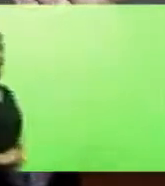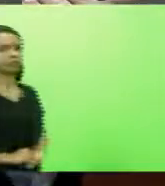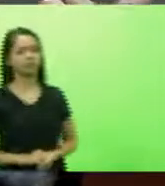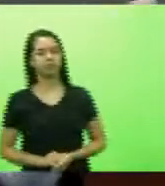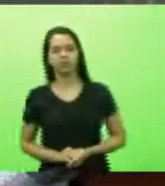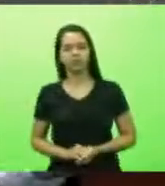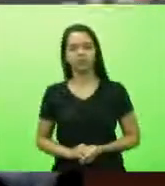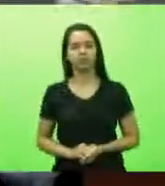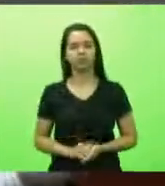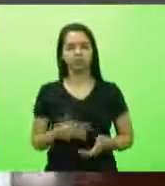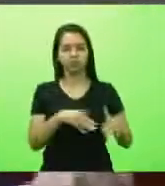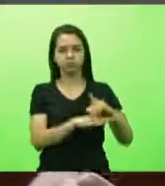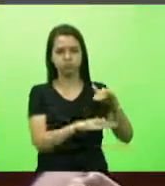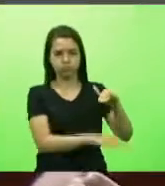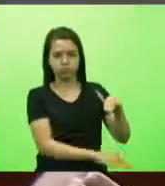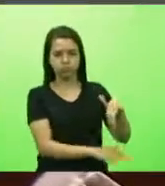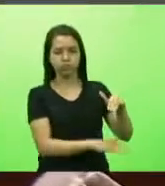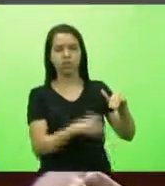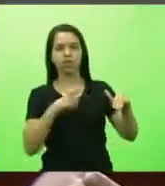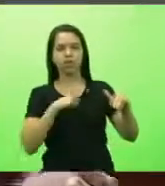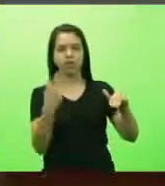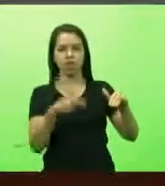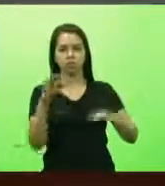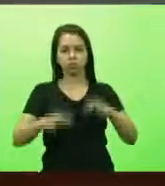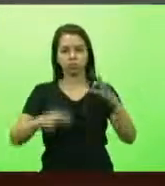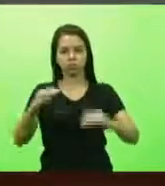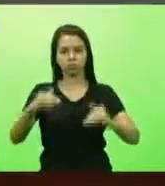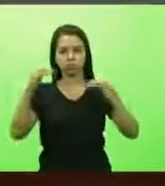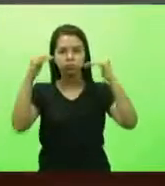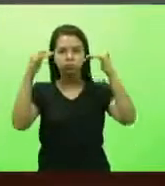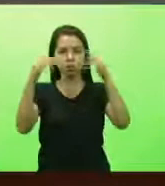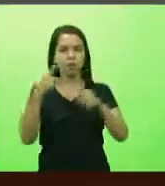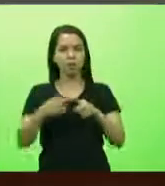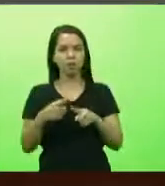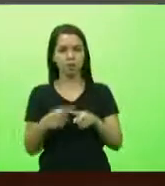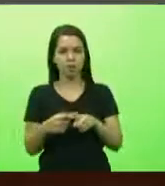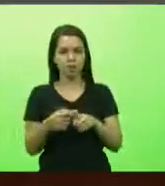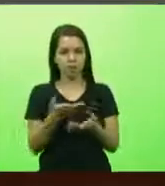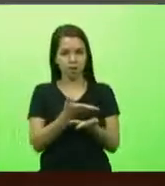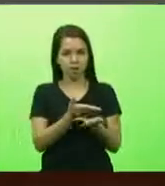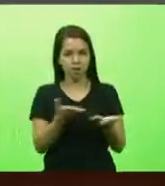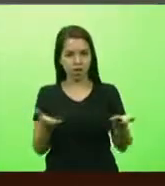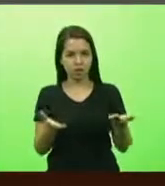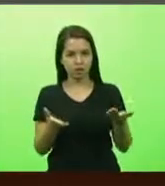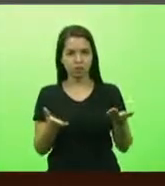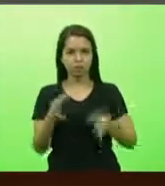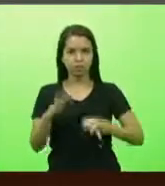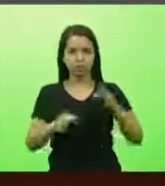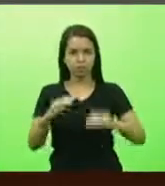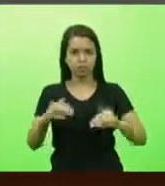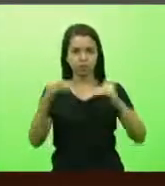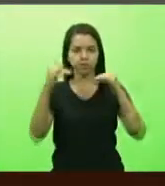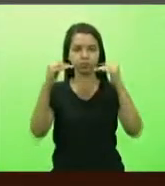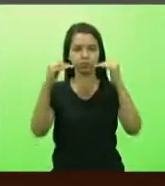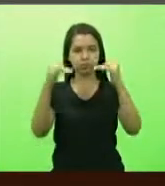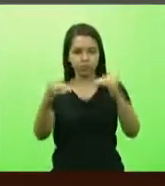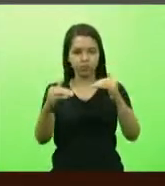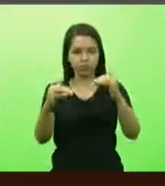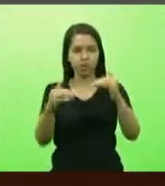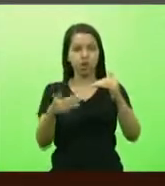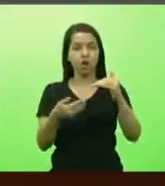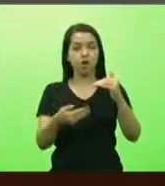gavetas e prateleiras dos desembargadores, porque estes desembargadores estão somente para o